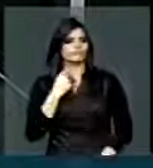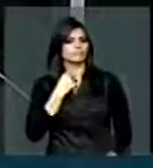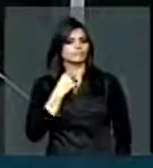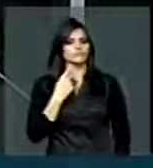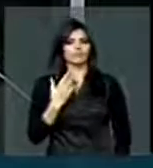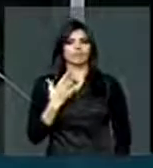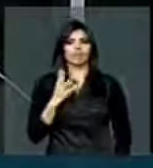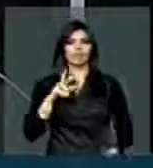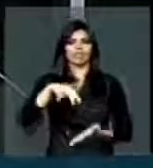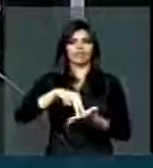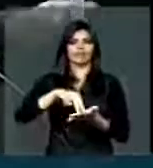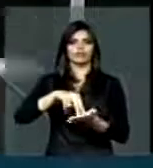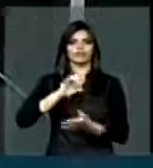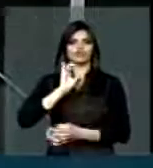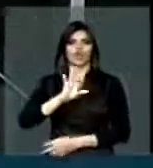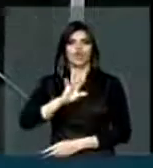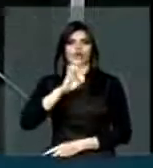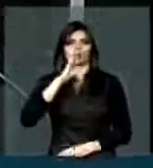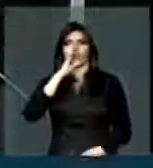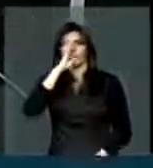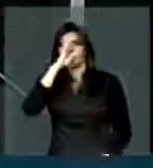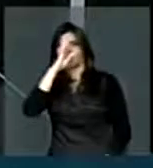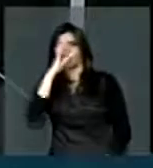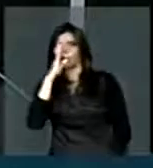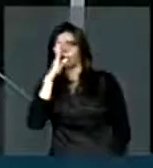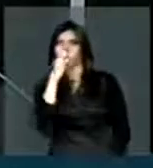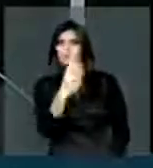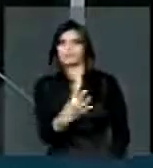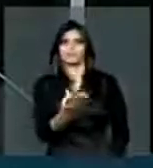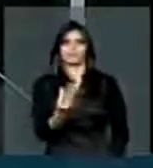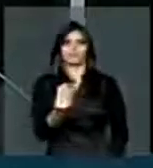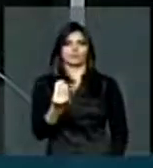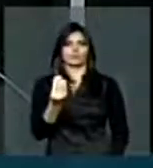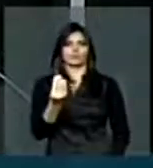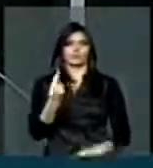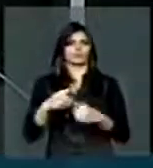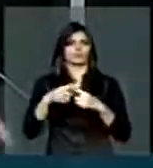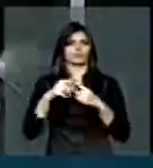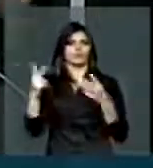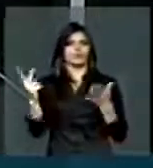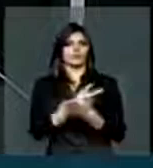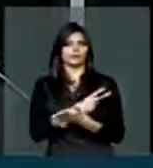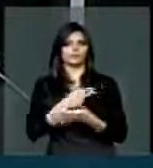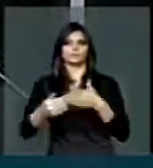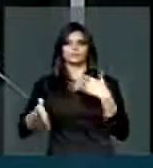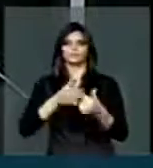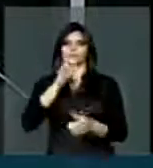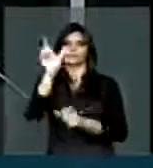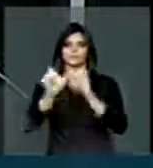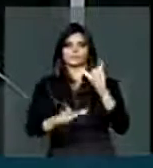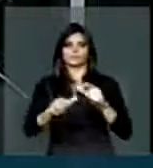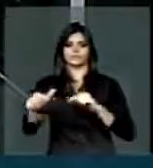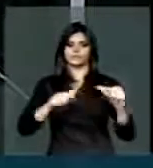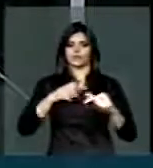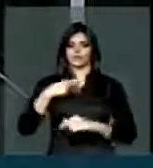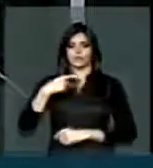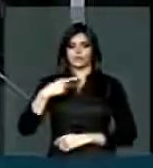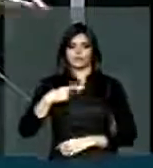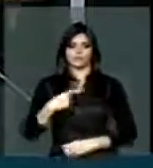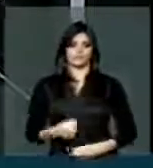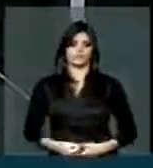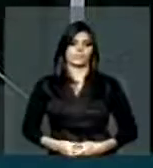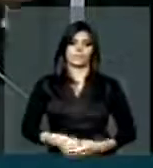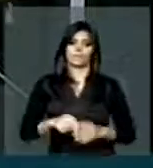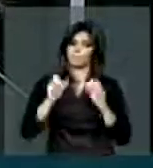se responsabilizando pelos atos de qualquer funcionário meu. Ele